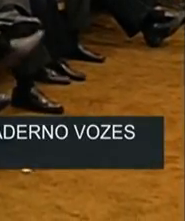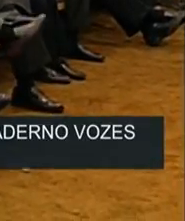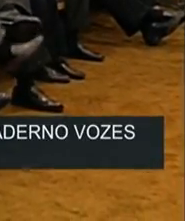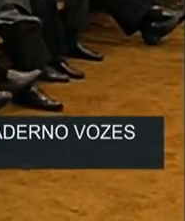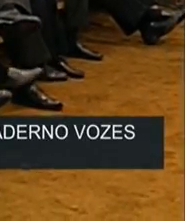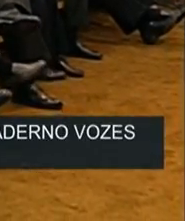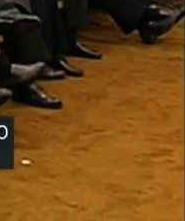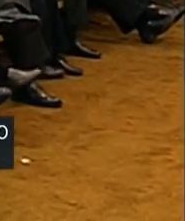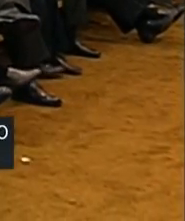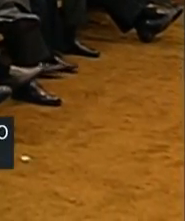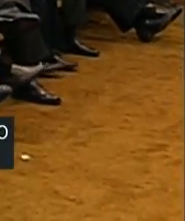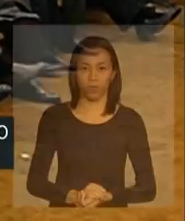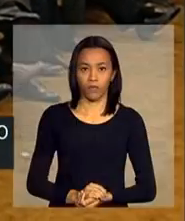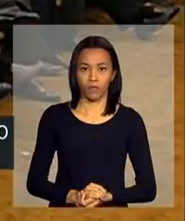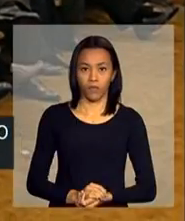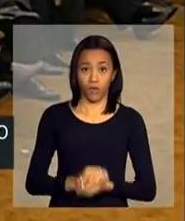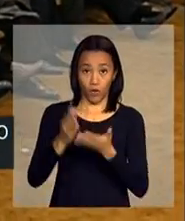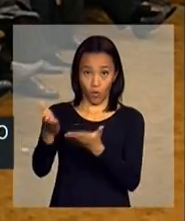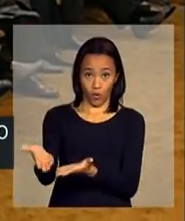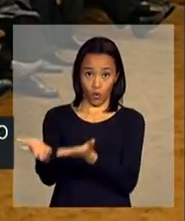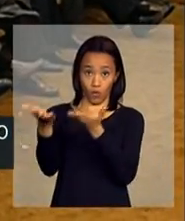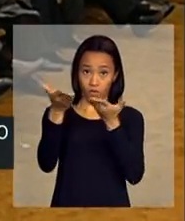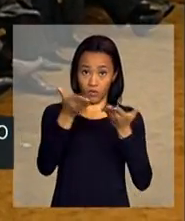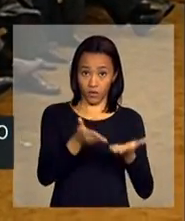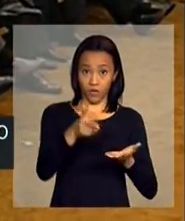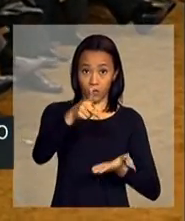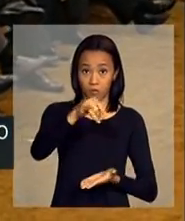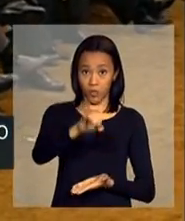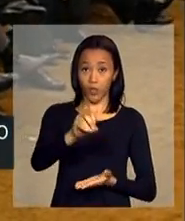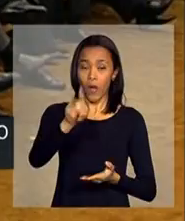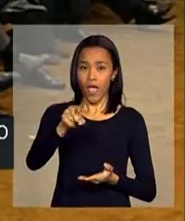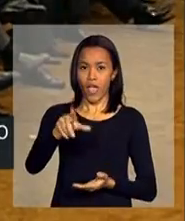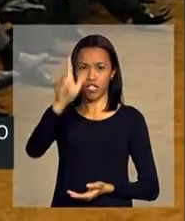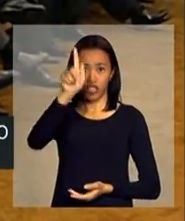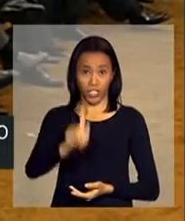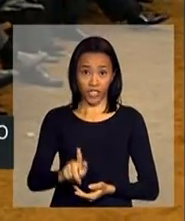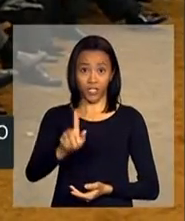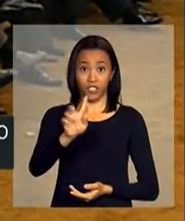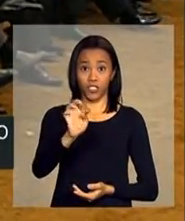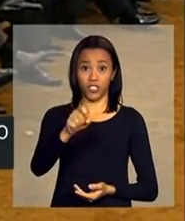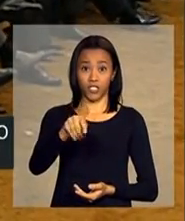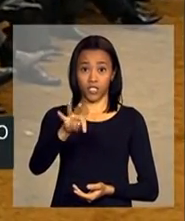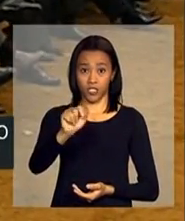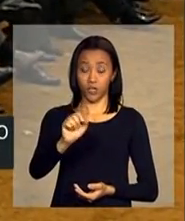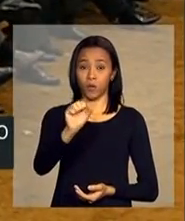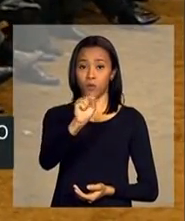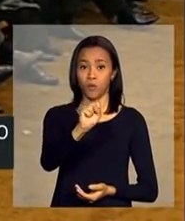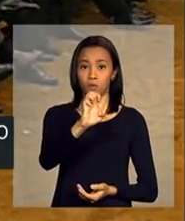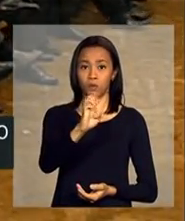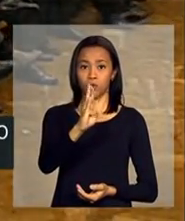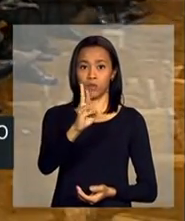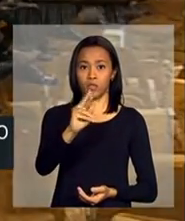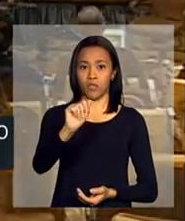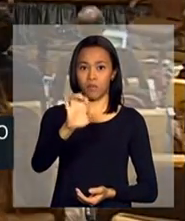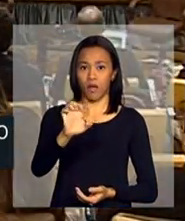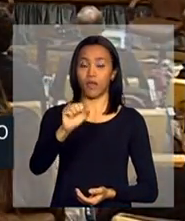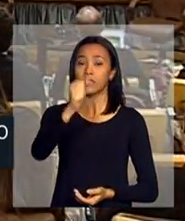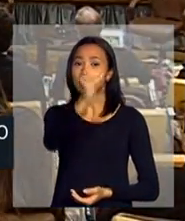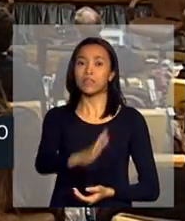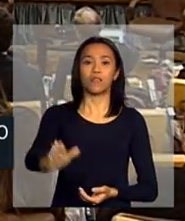Convidamos agora o senhor Pio Cortizo, gerente de gestão estratégica do SEBRAE Nacional, para fazer uso da palavra.